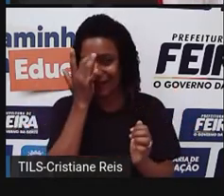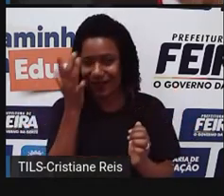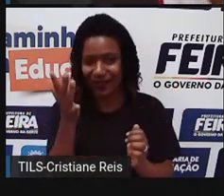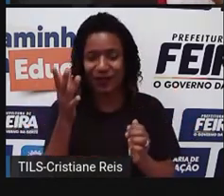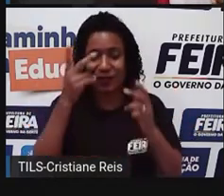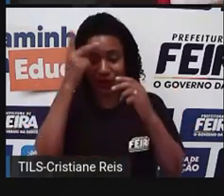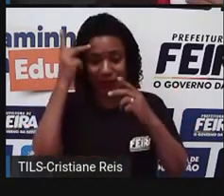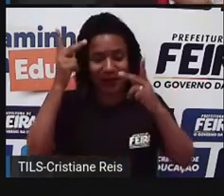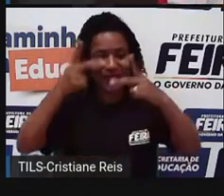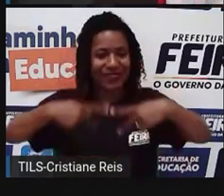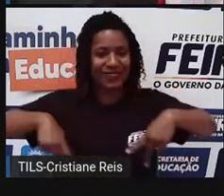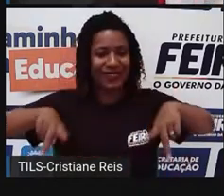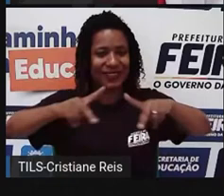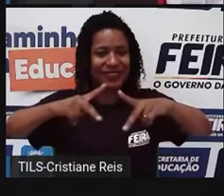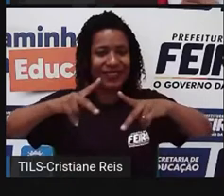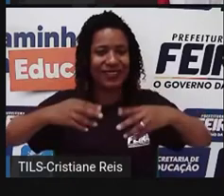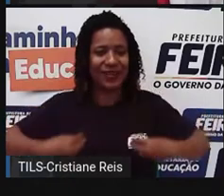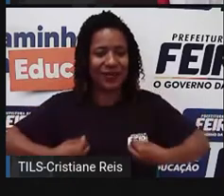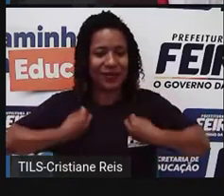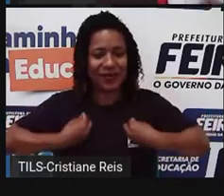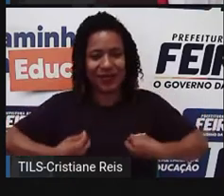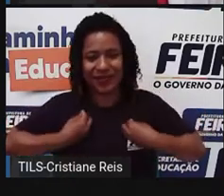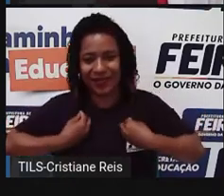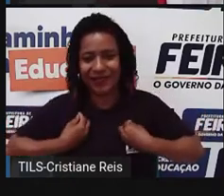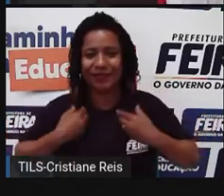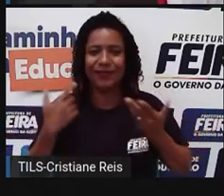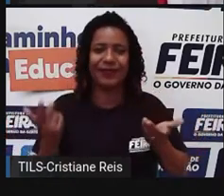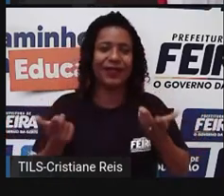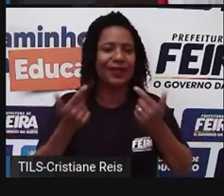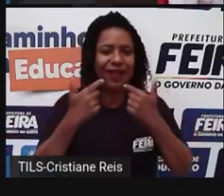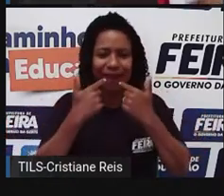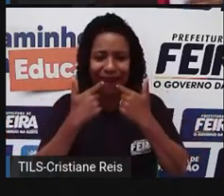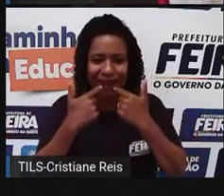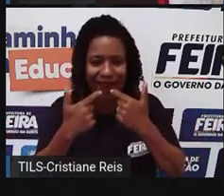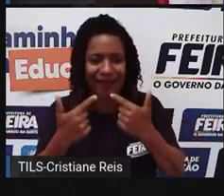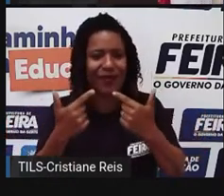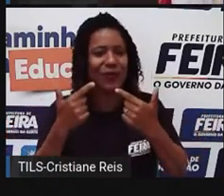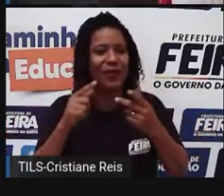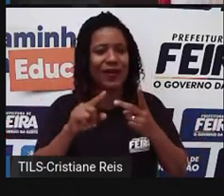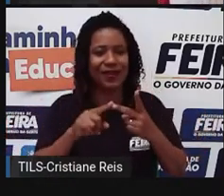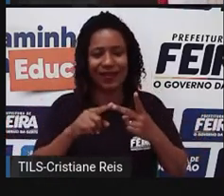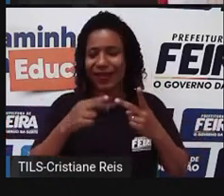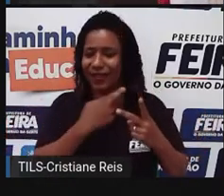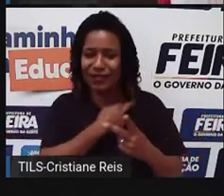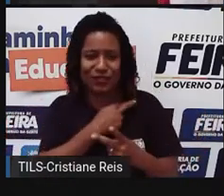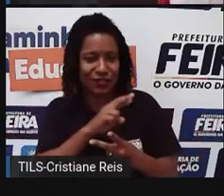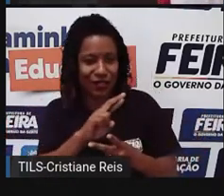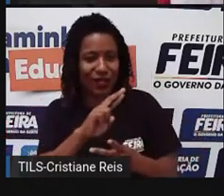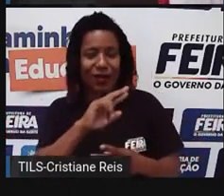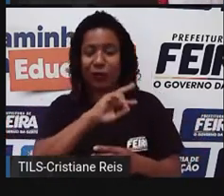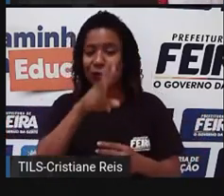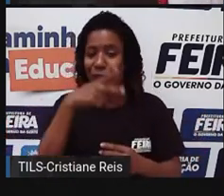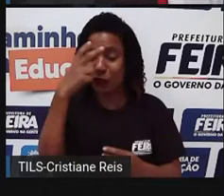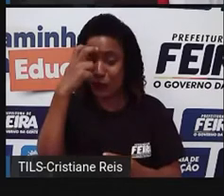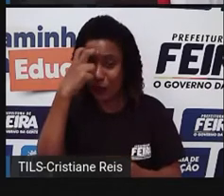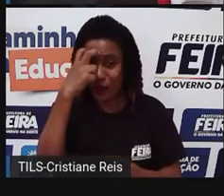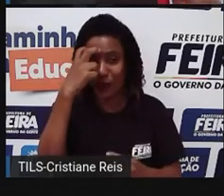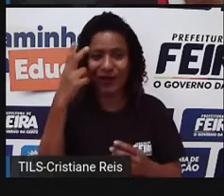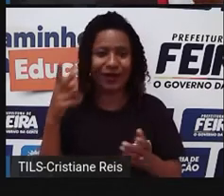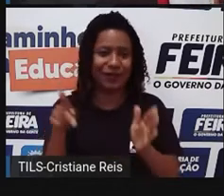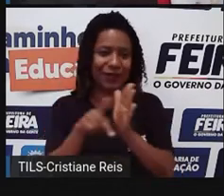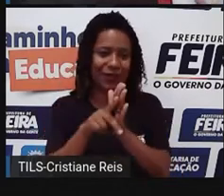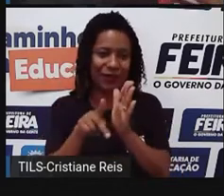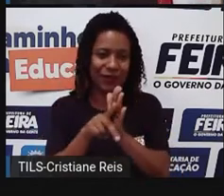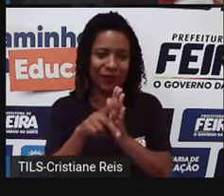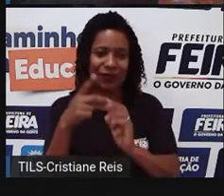humano com características comuns, como língua, religião, todos aqueles aspectos culturais, né, desde